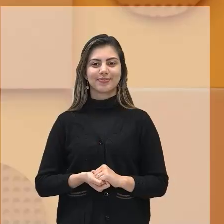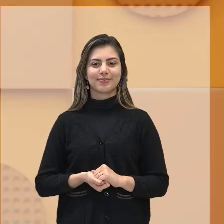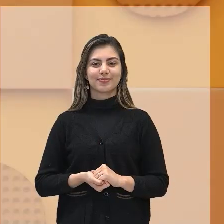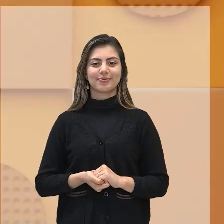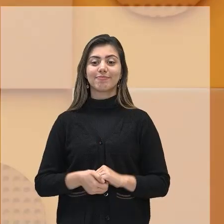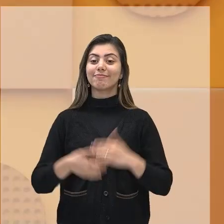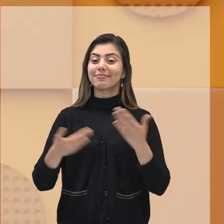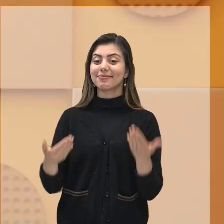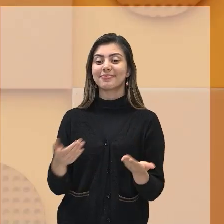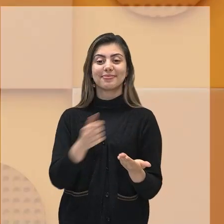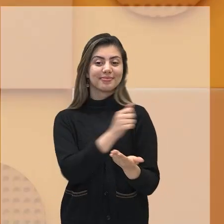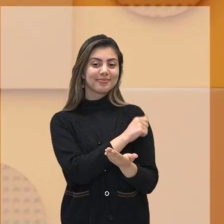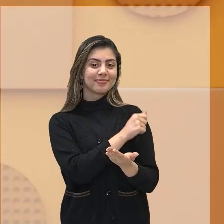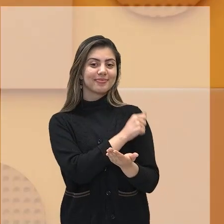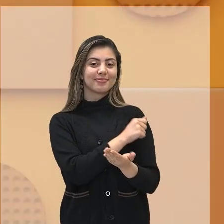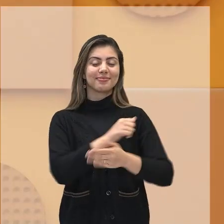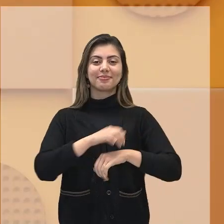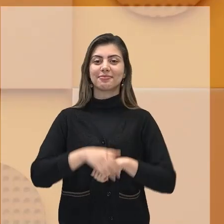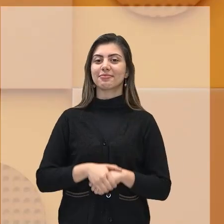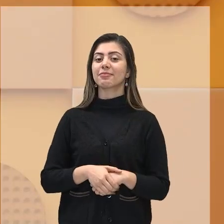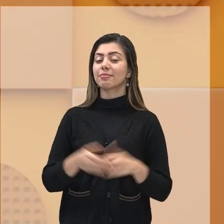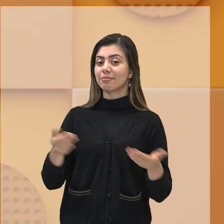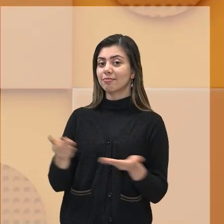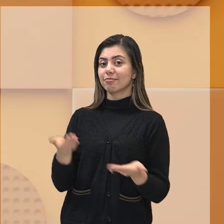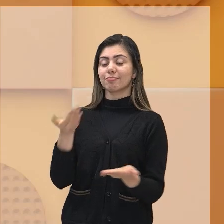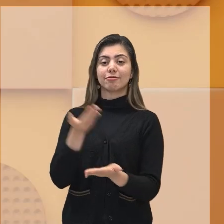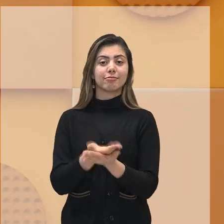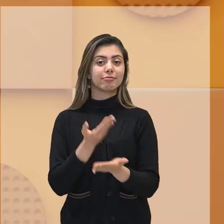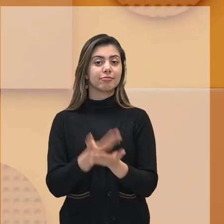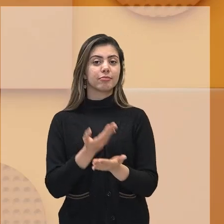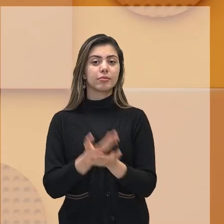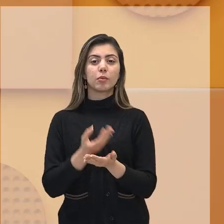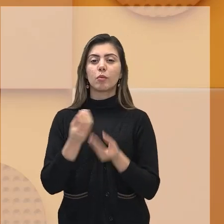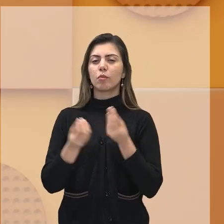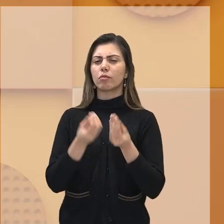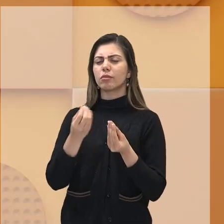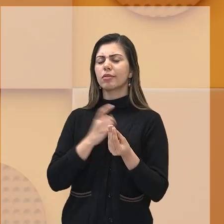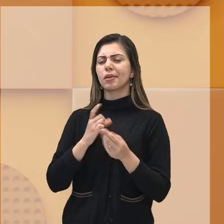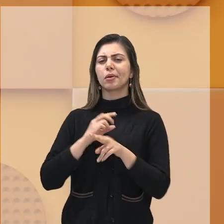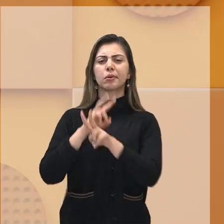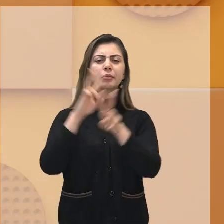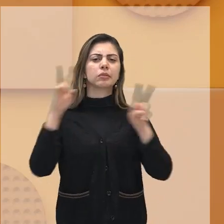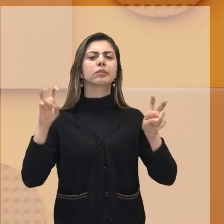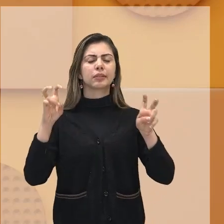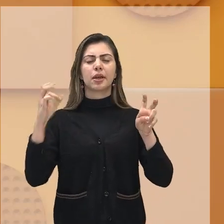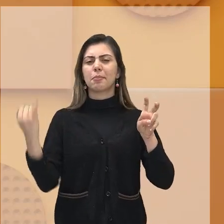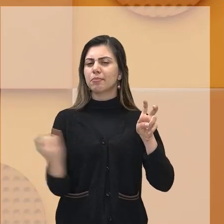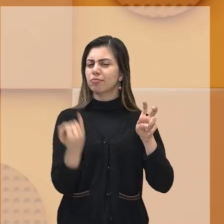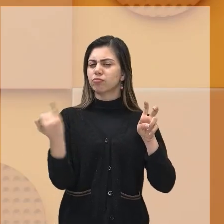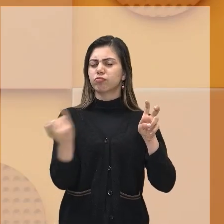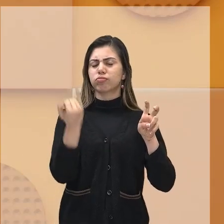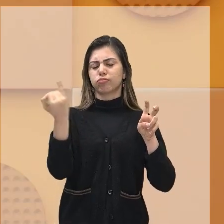Queridos alunos, a nossa aula irá tratar de um ponto